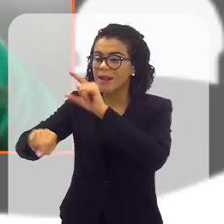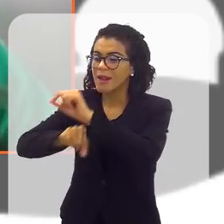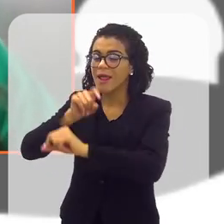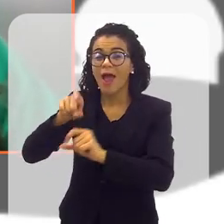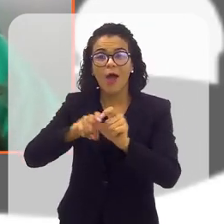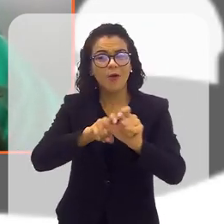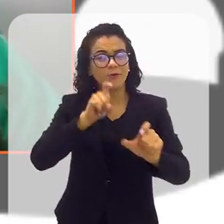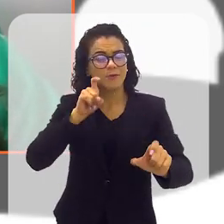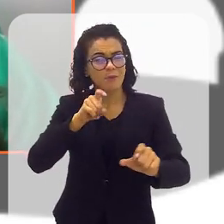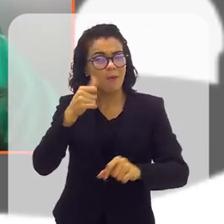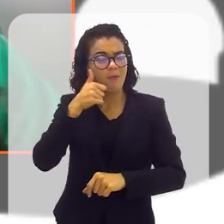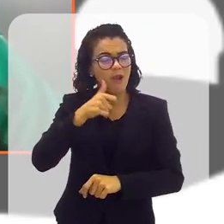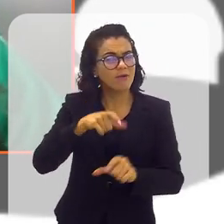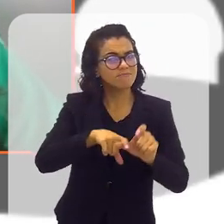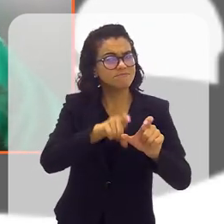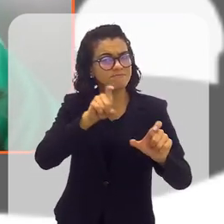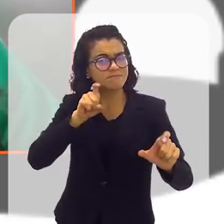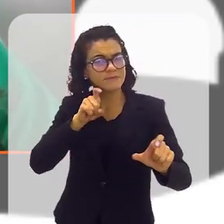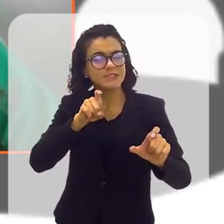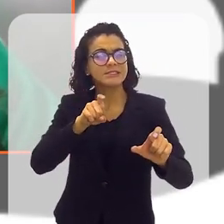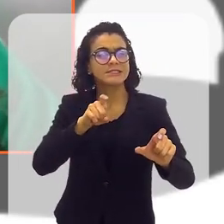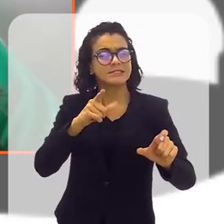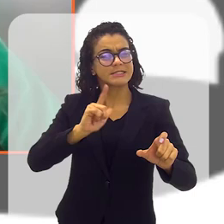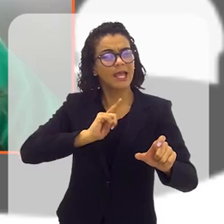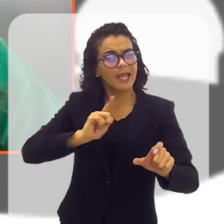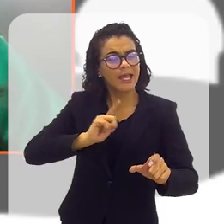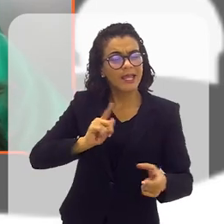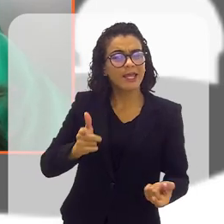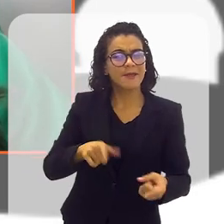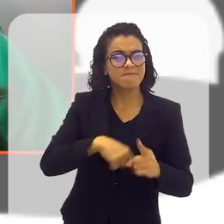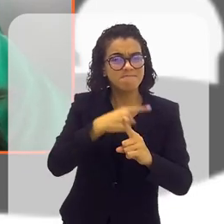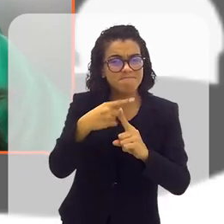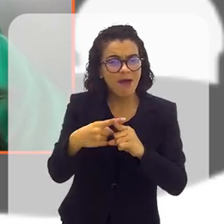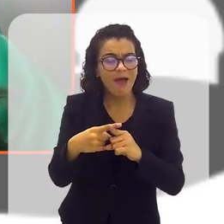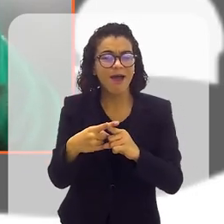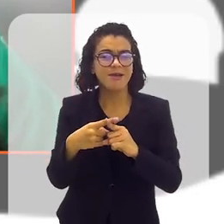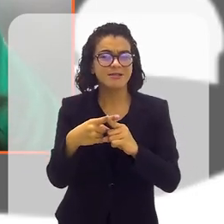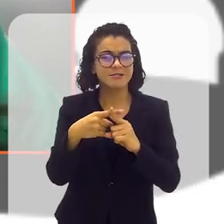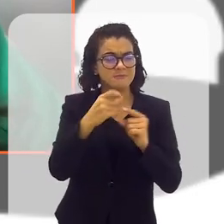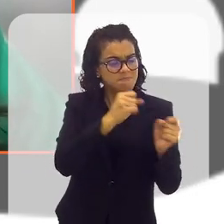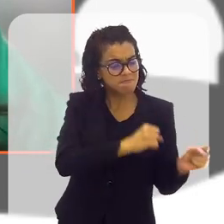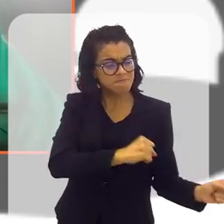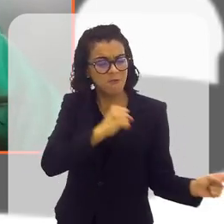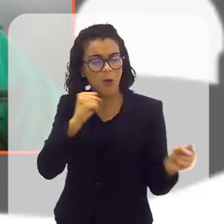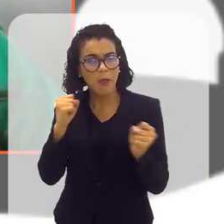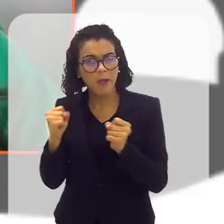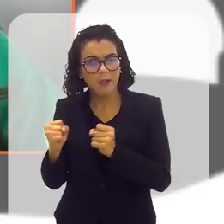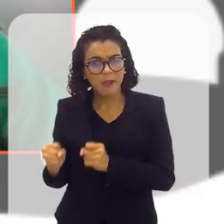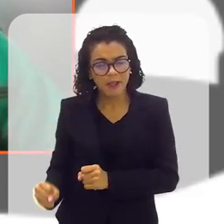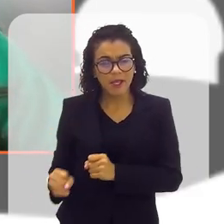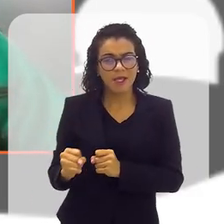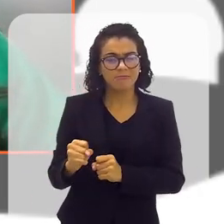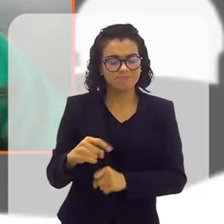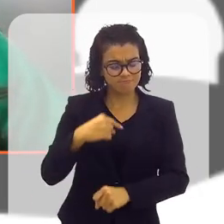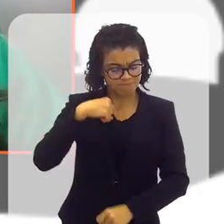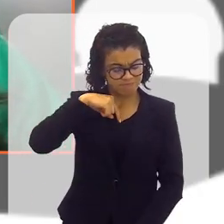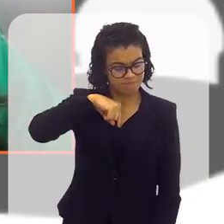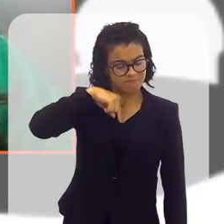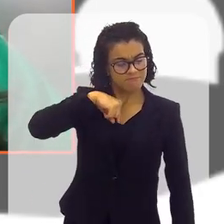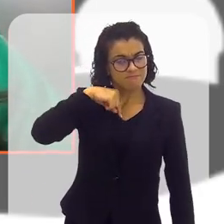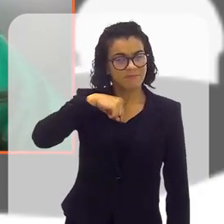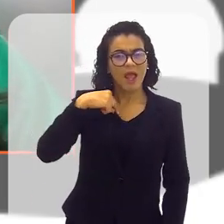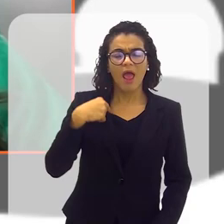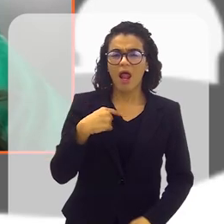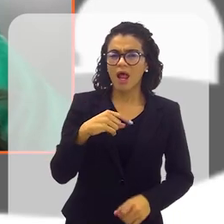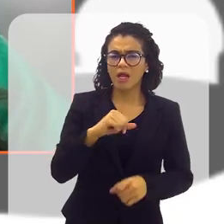autonomia. Uma mulher que tem essa independência, que tem esse poder aí, com